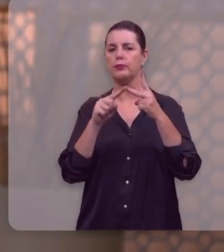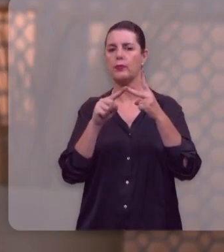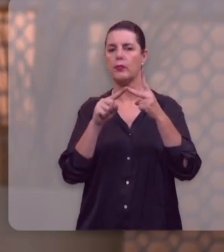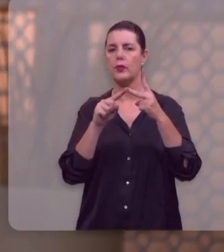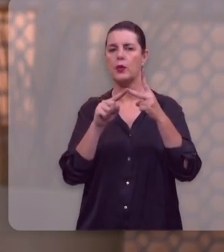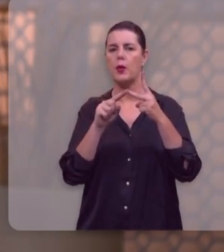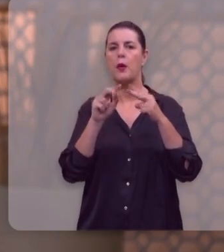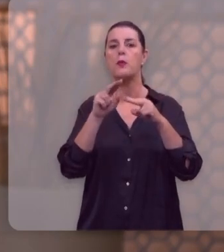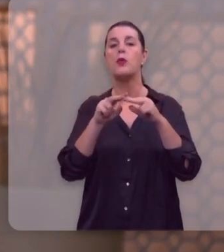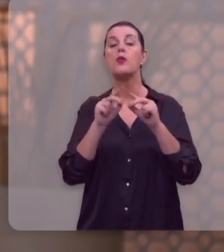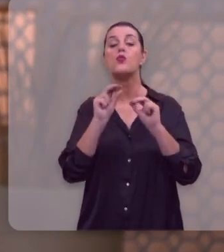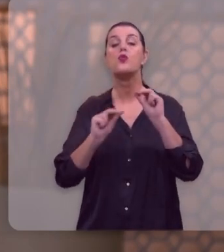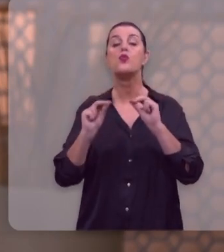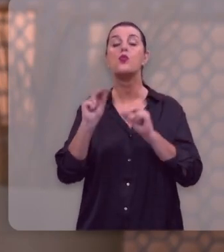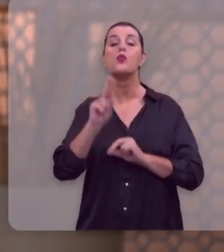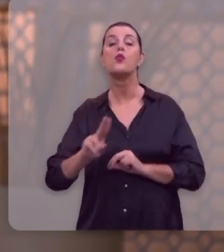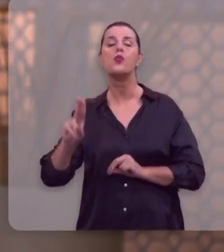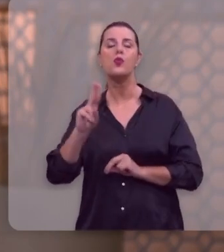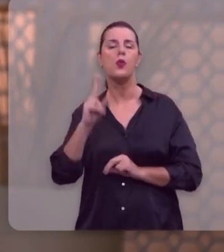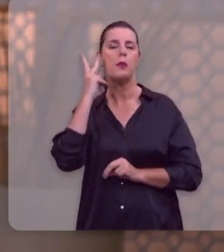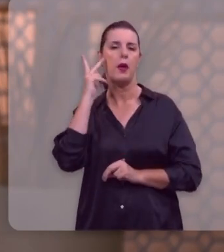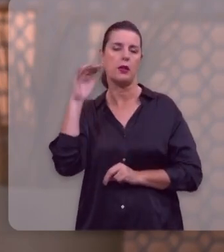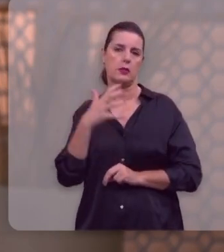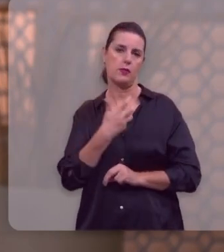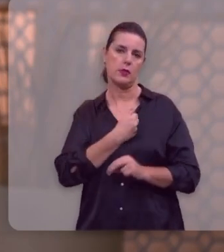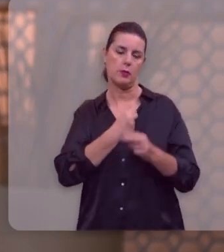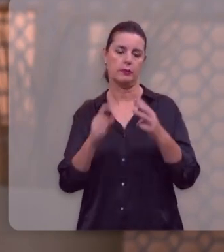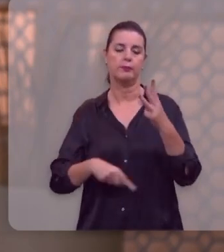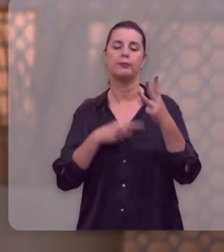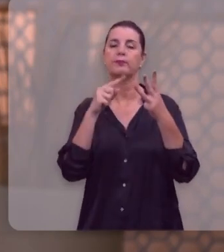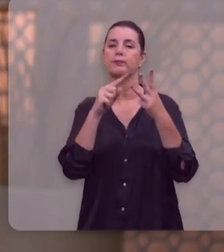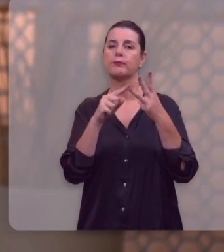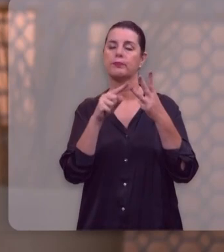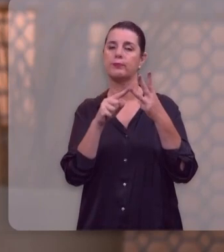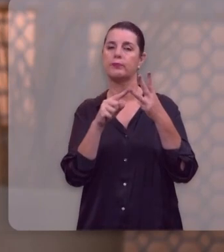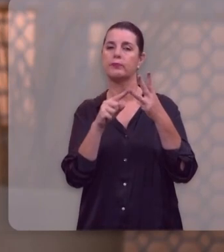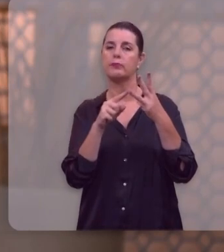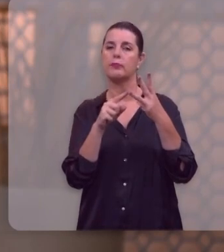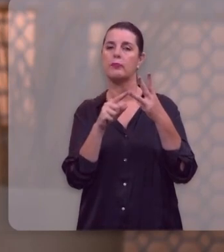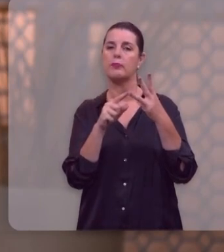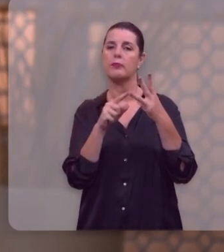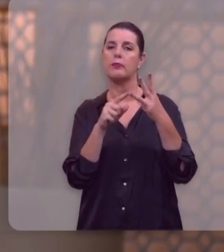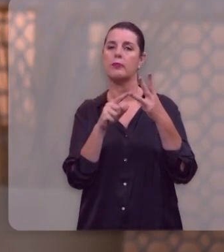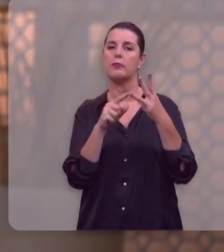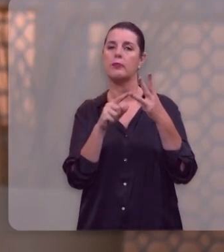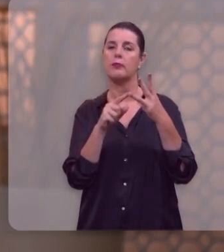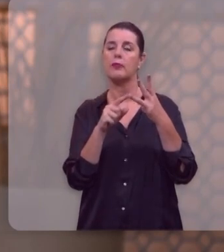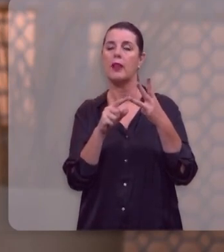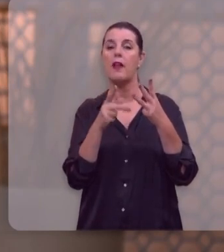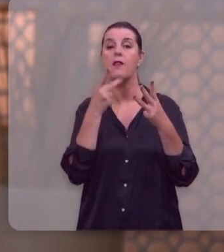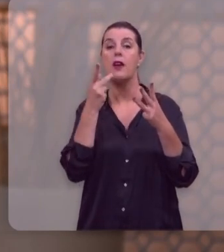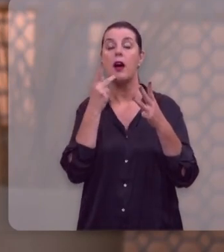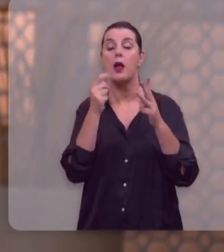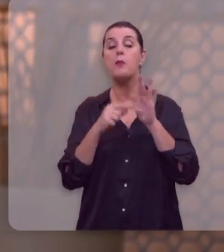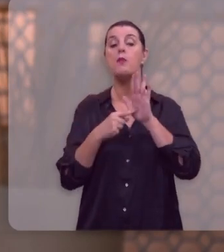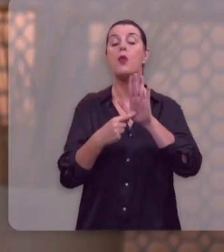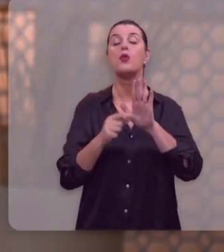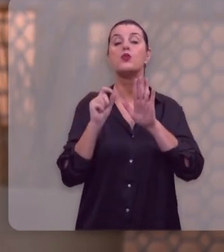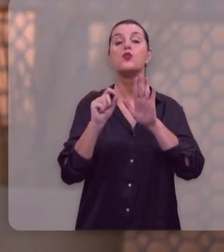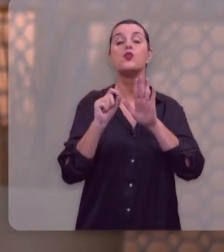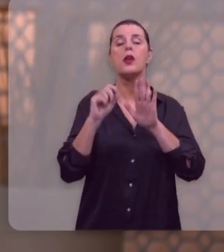ele trata do instrumento da salvação. E em terceiro lugar, ele trata da evidência